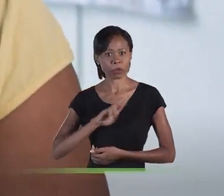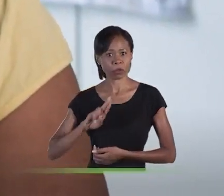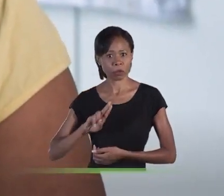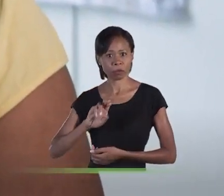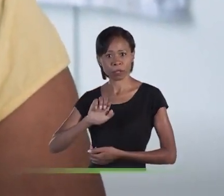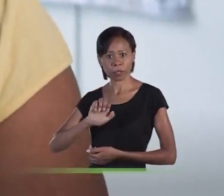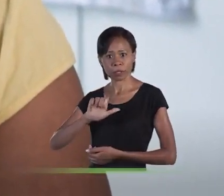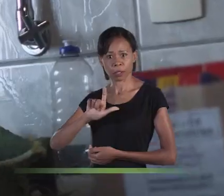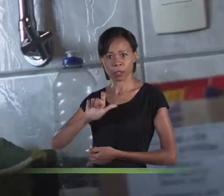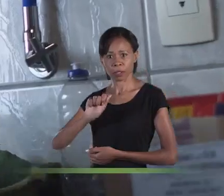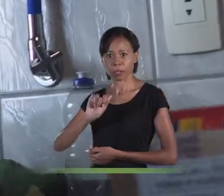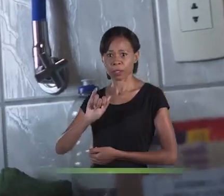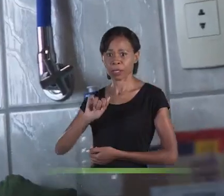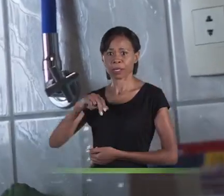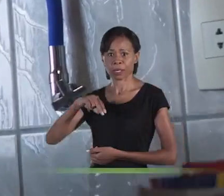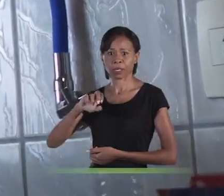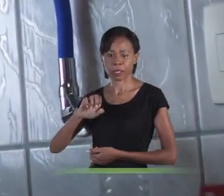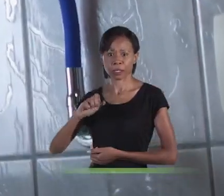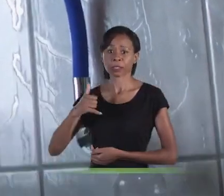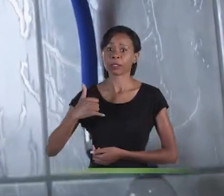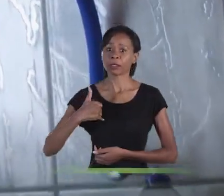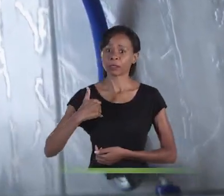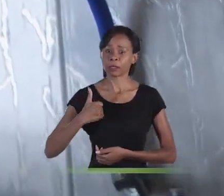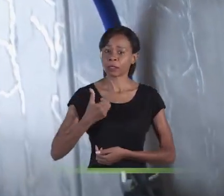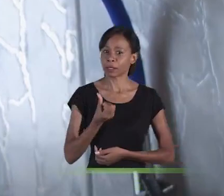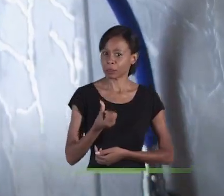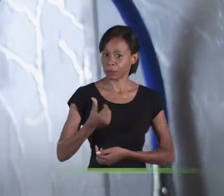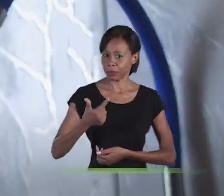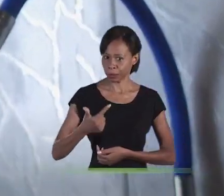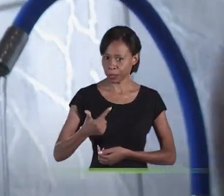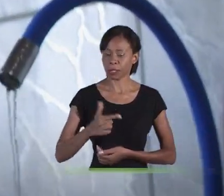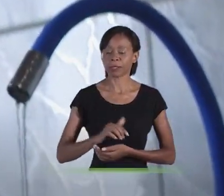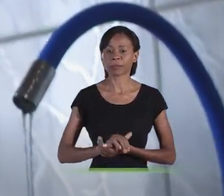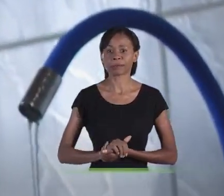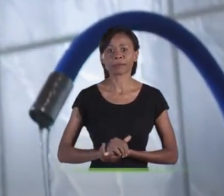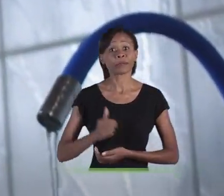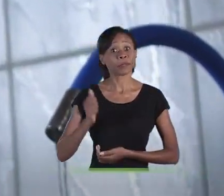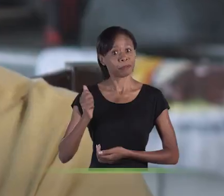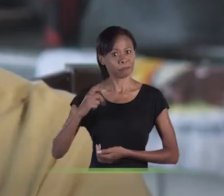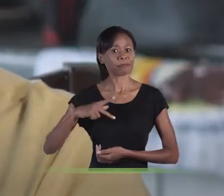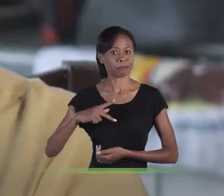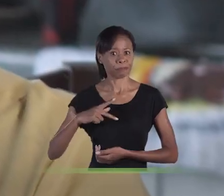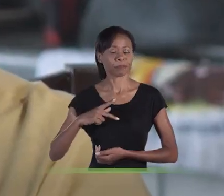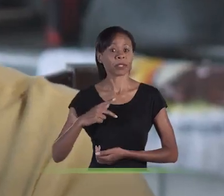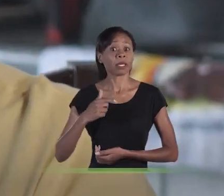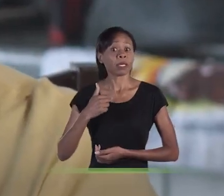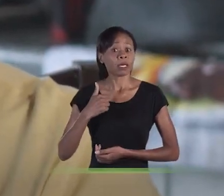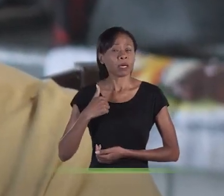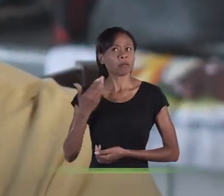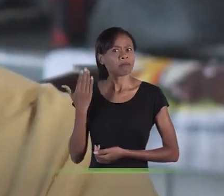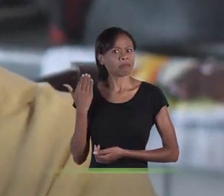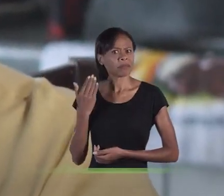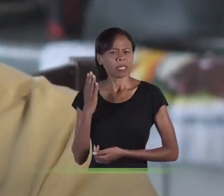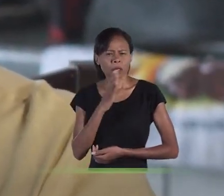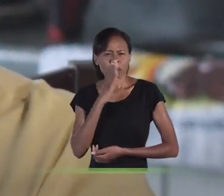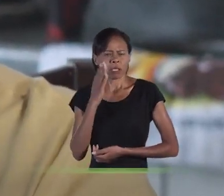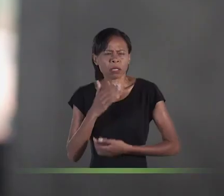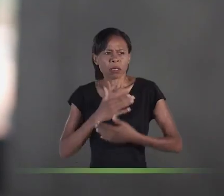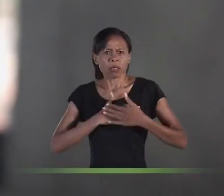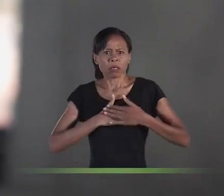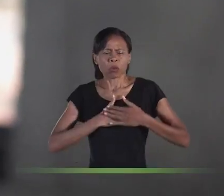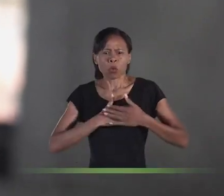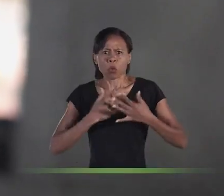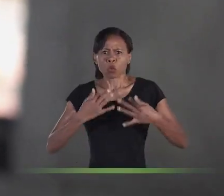Rodrigues, tenho 62 anos e sou aposentada. Passei um mal, muita dor no peito